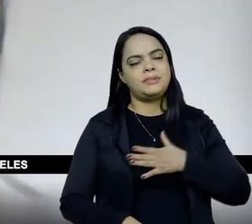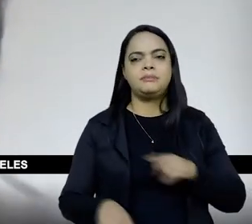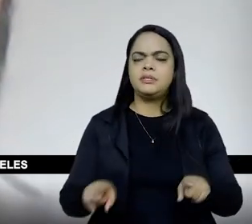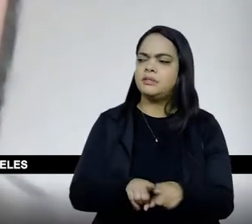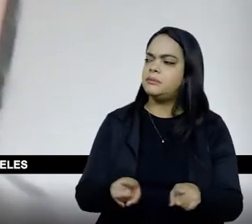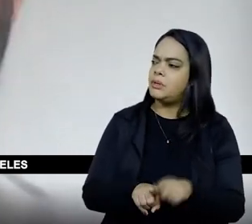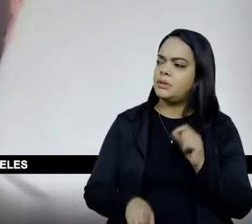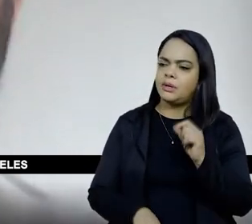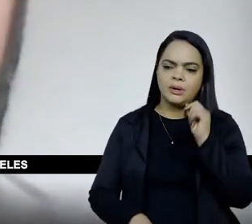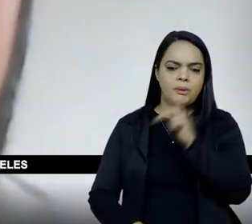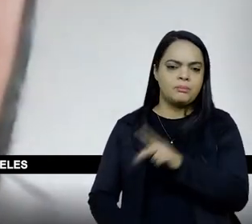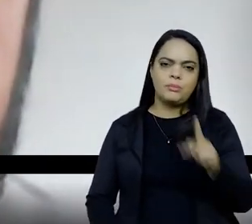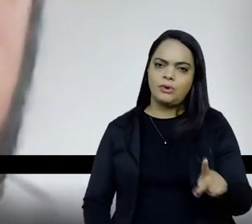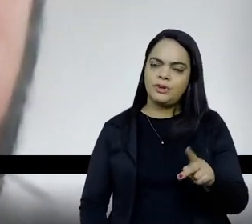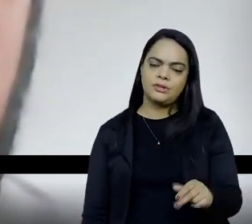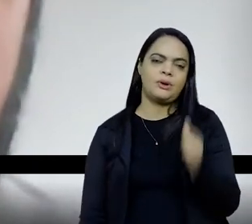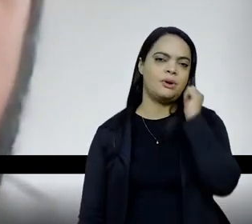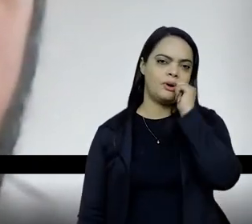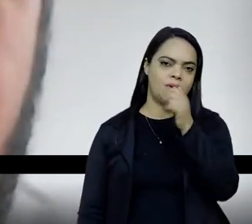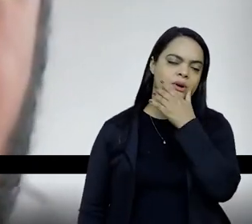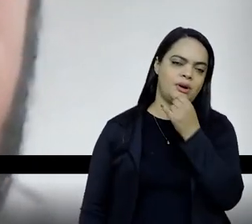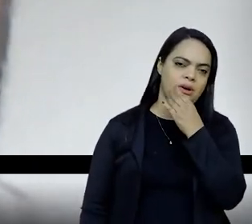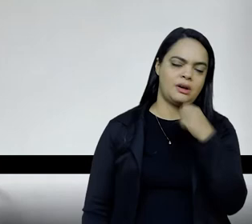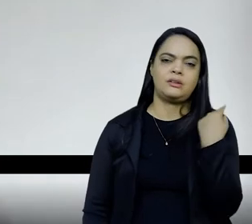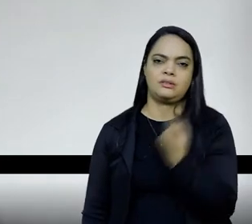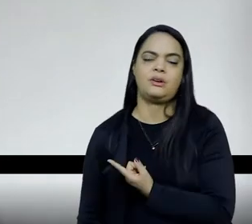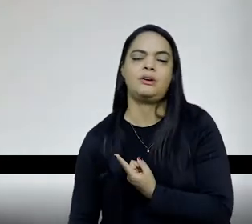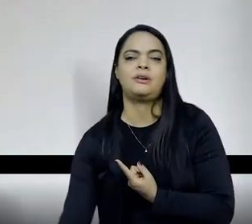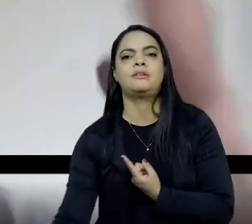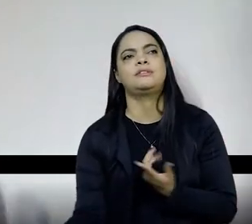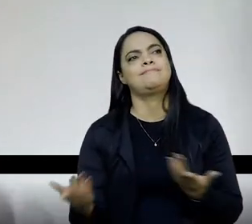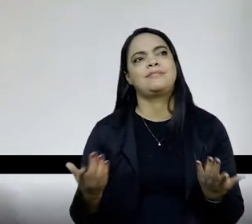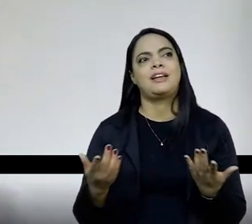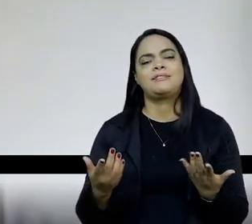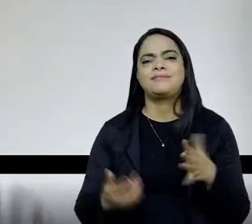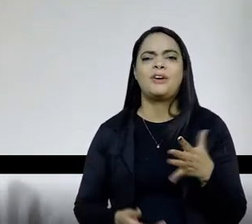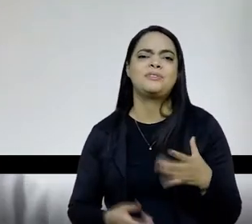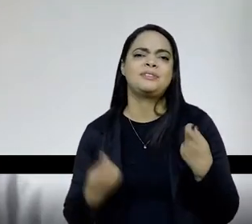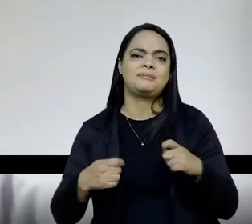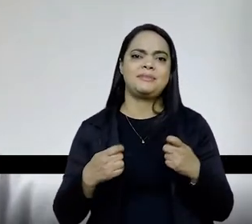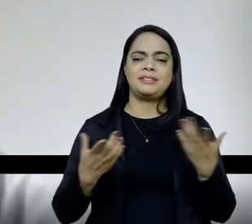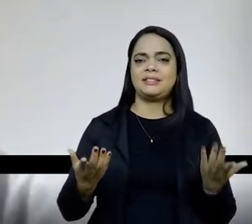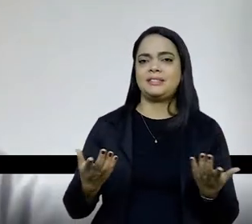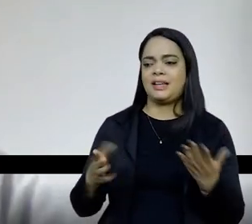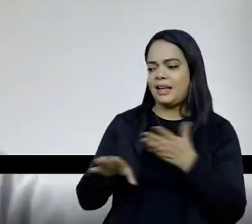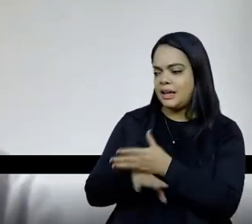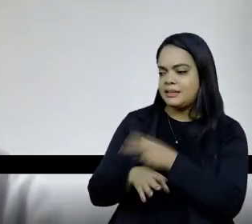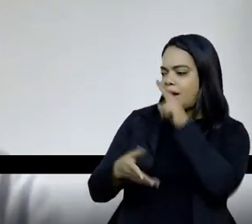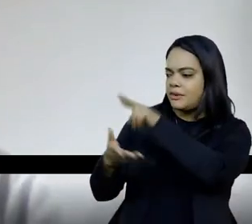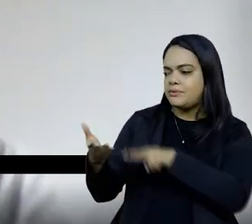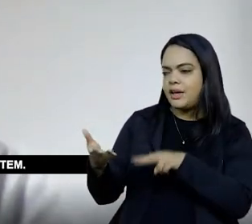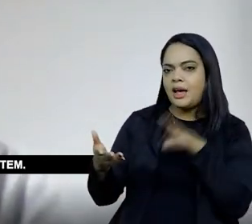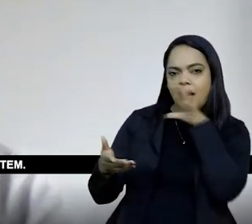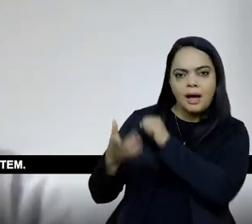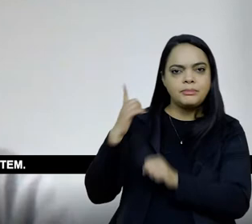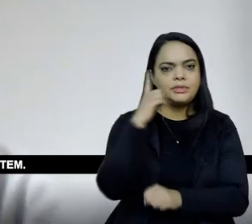como professor e professora que eles são e que nós somos, tem hora que você quer entrar lá e pegar uma coisa e sair o mais rapidamente